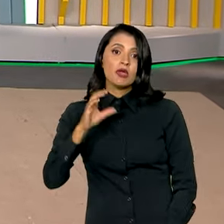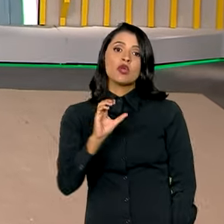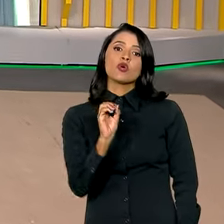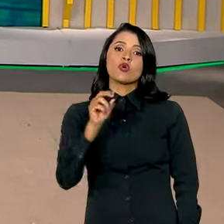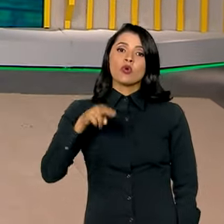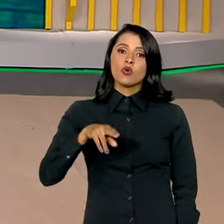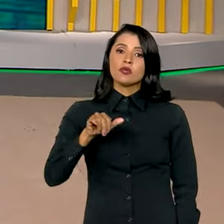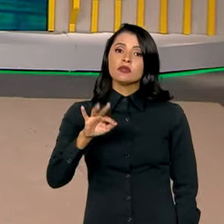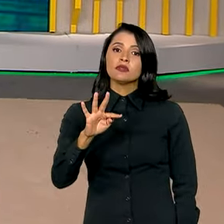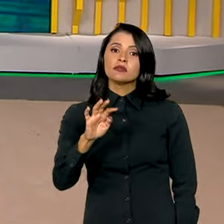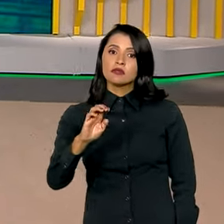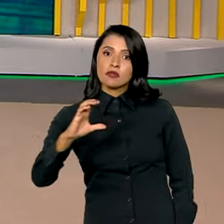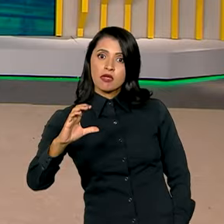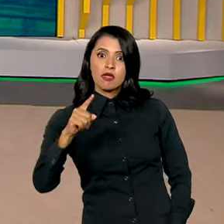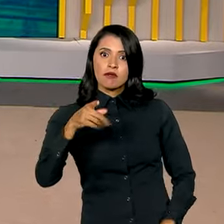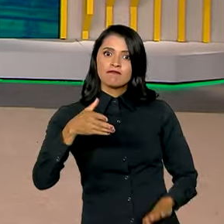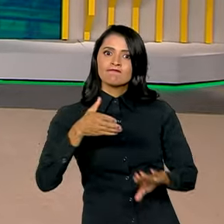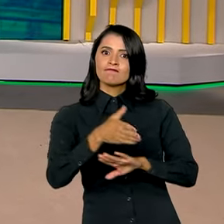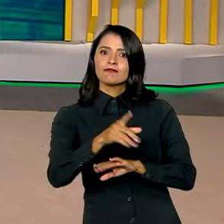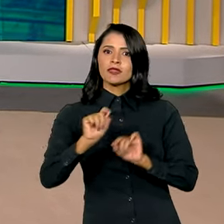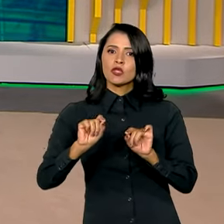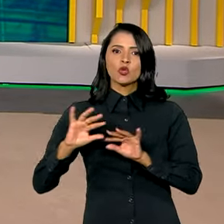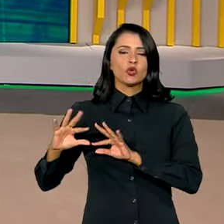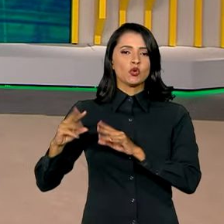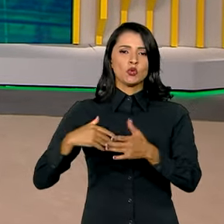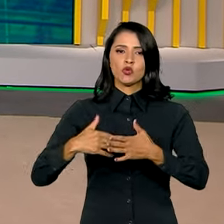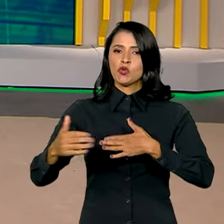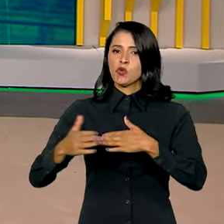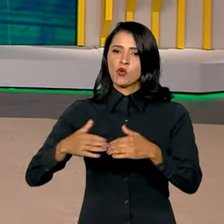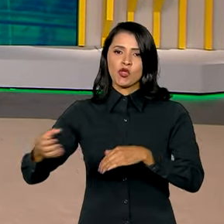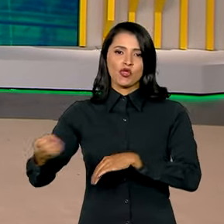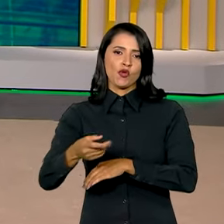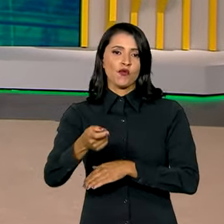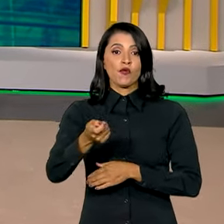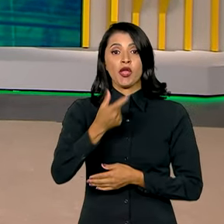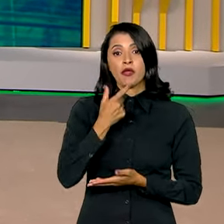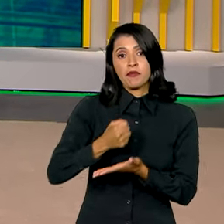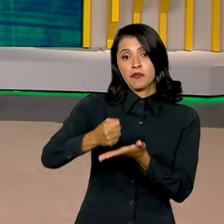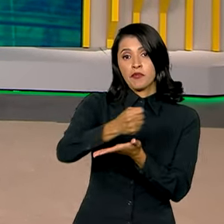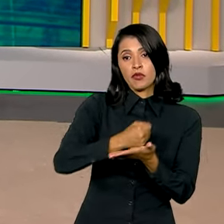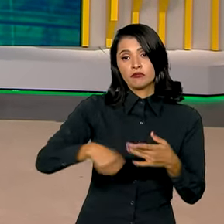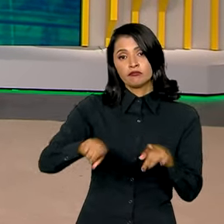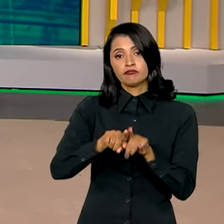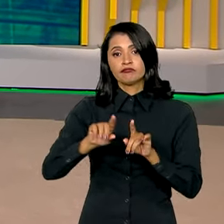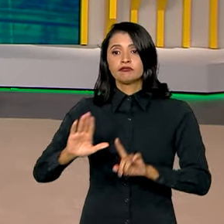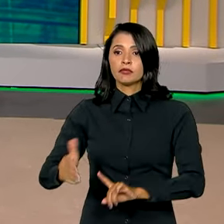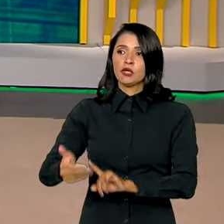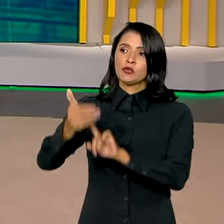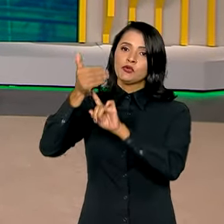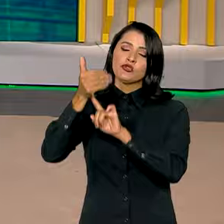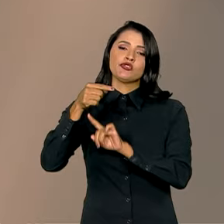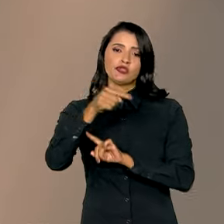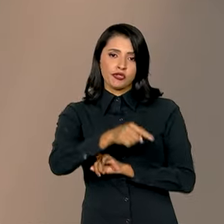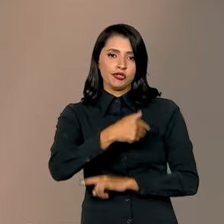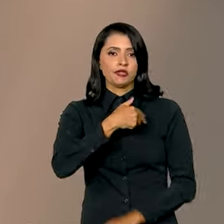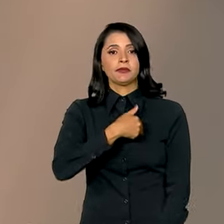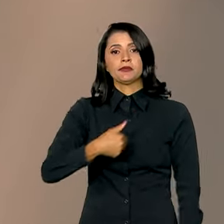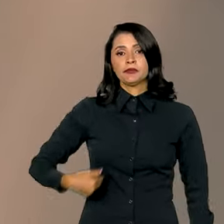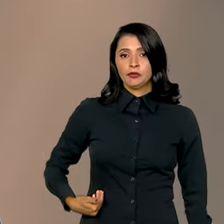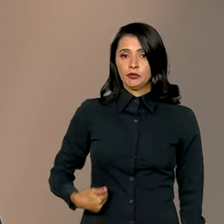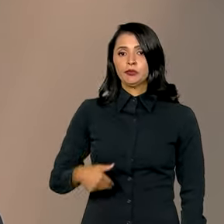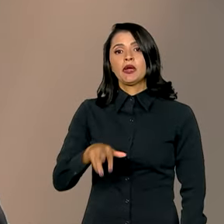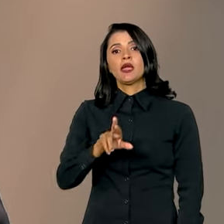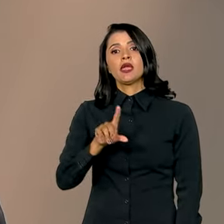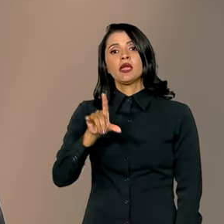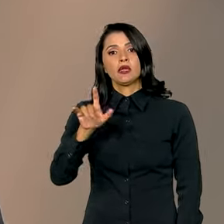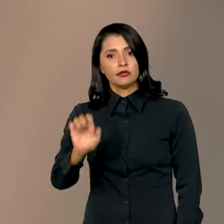Conitec é a porta de entrada de toda e qualquer nova medicação e tecnologia na rede pública. E